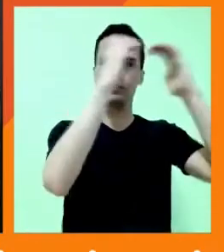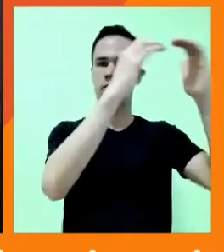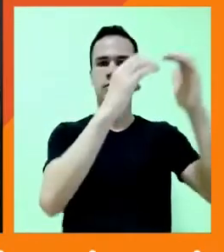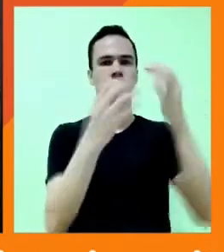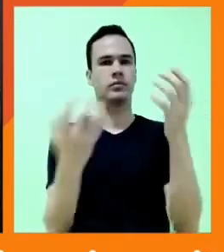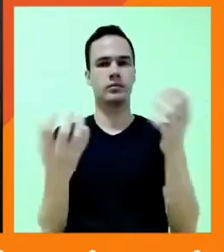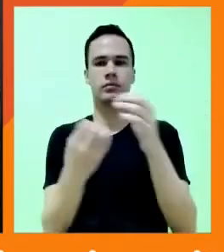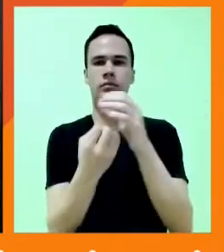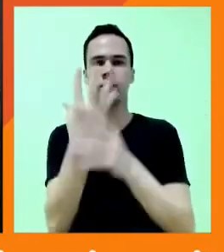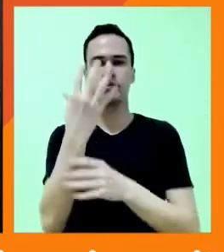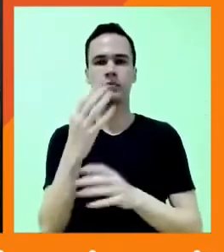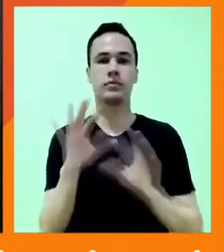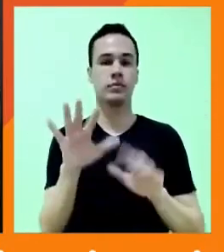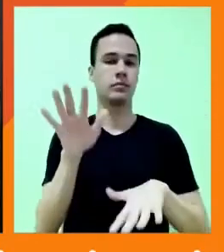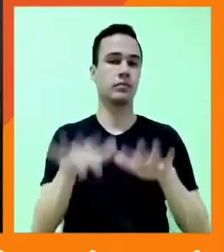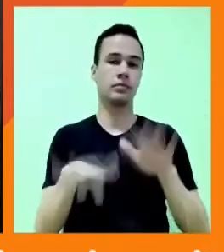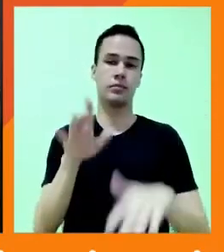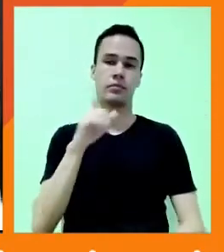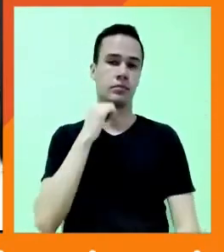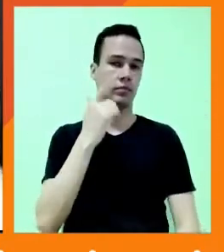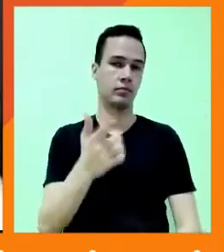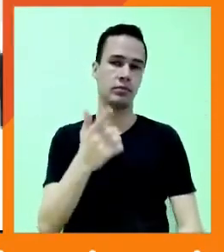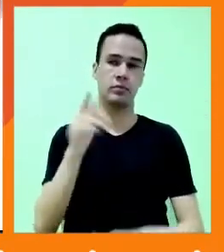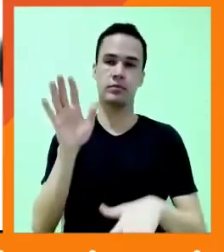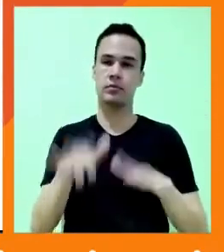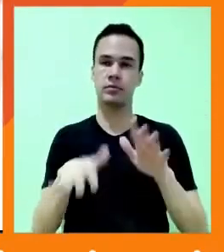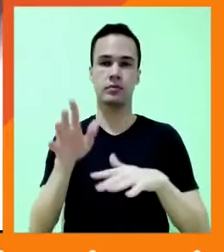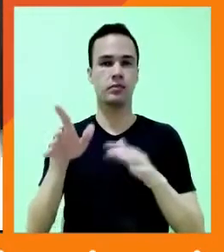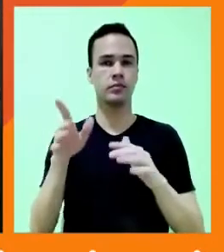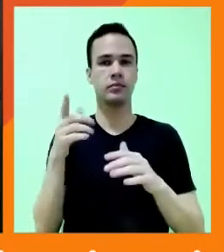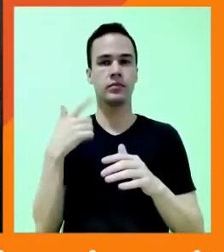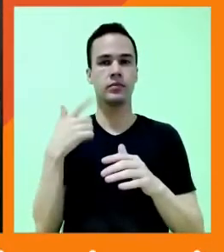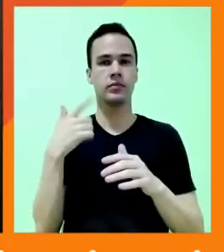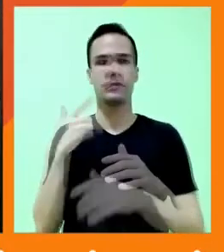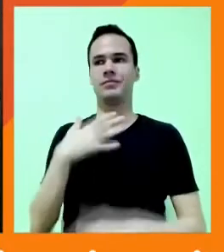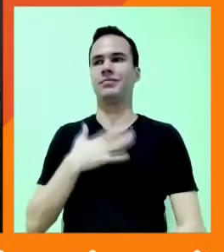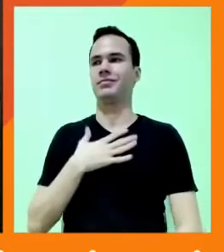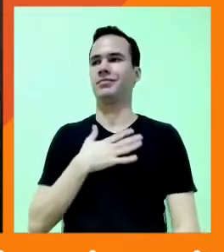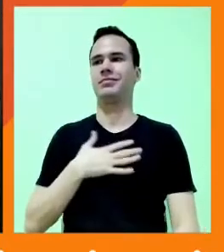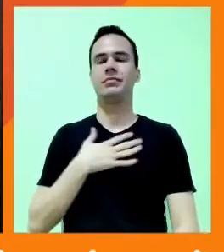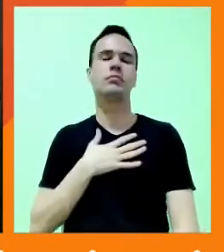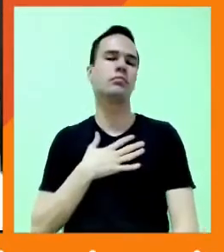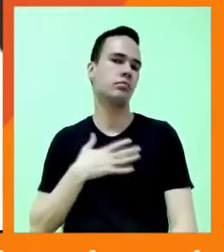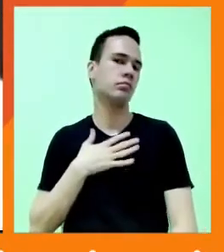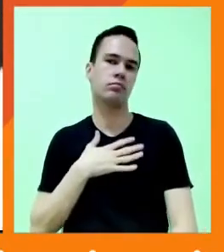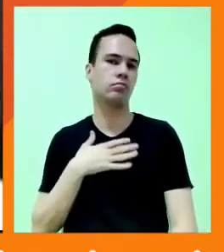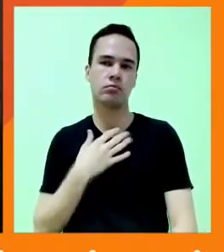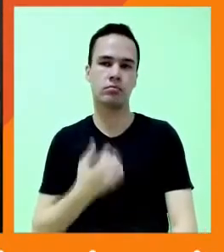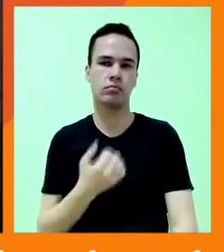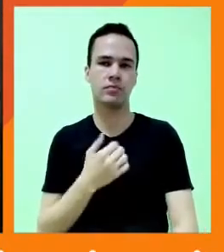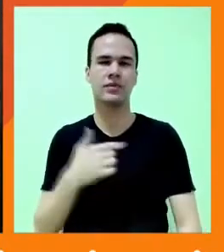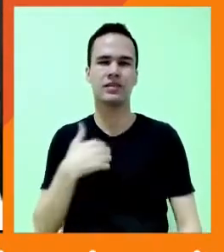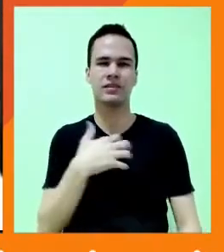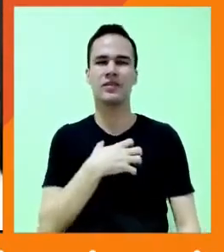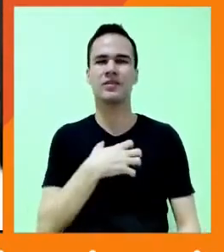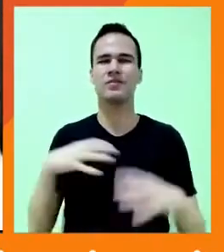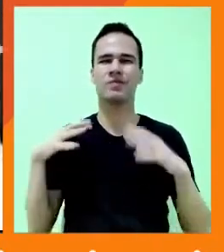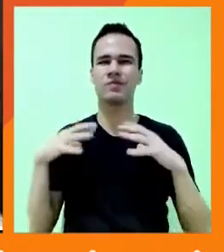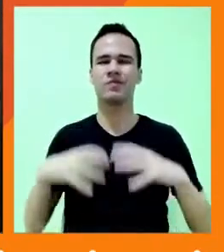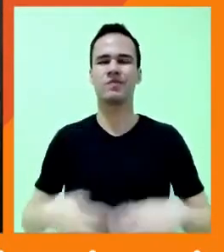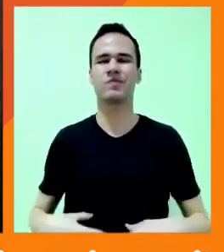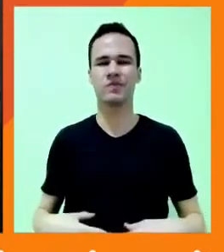nem sempre dá certo. E nem sempre a gente chega num estado de satisfação. Dá um desânimo, Tipo, a gente fica